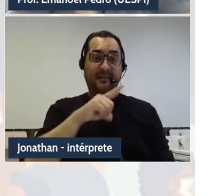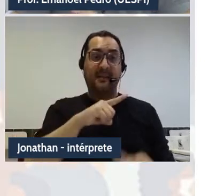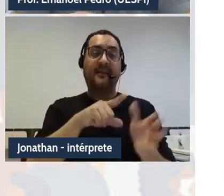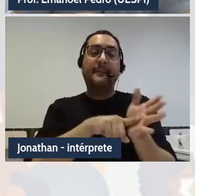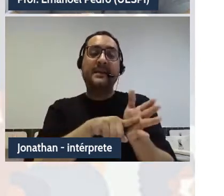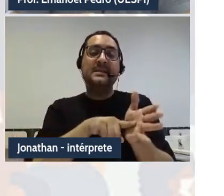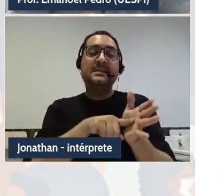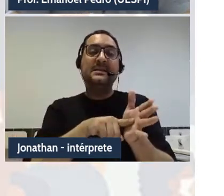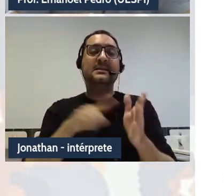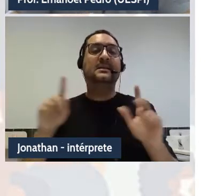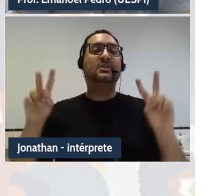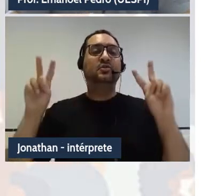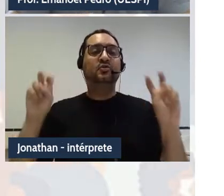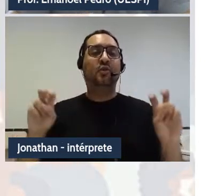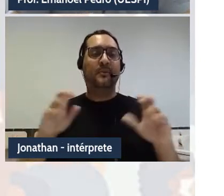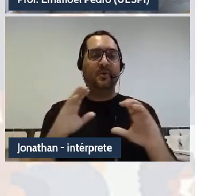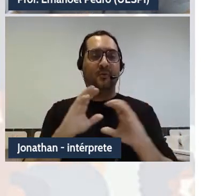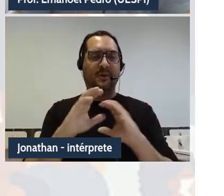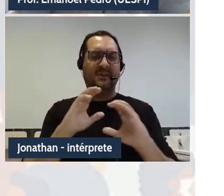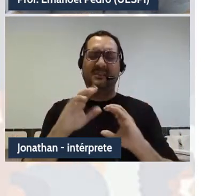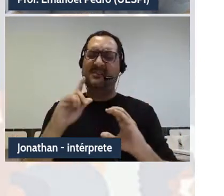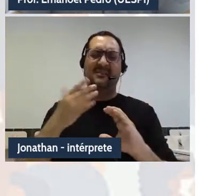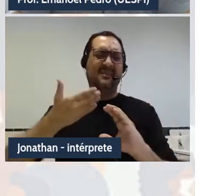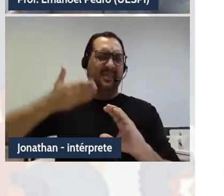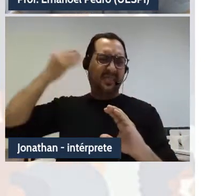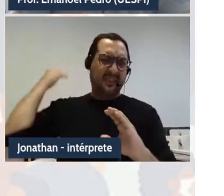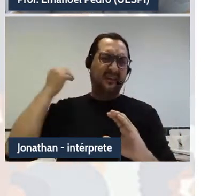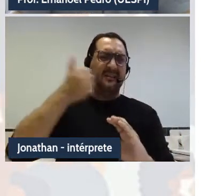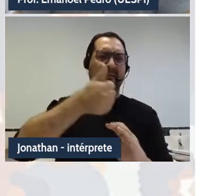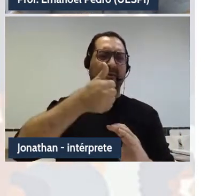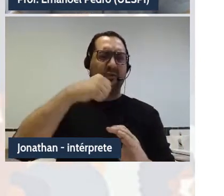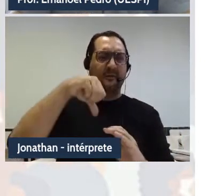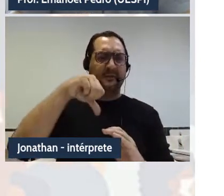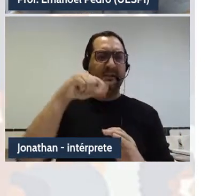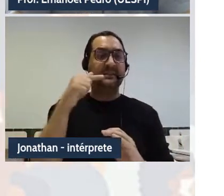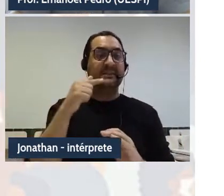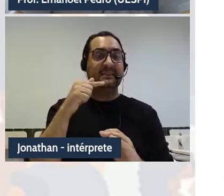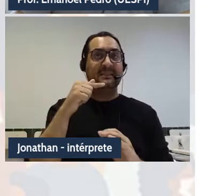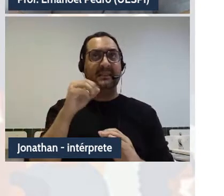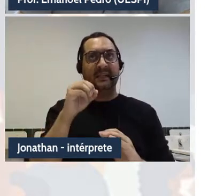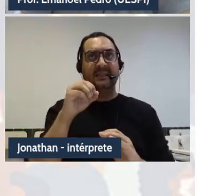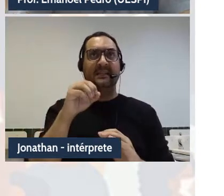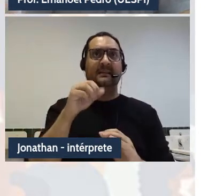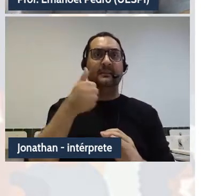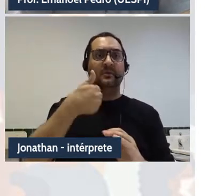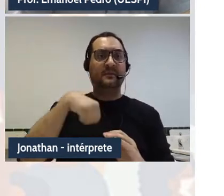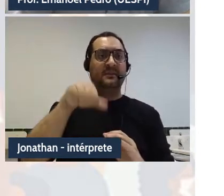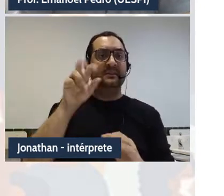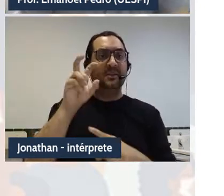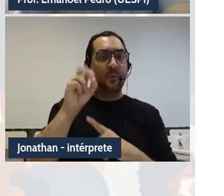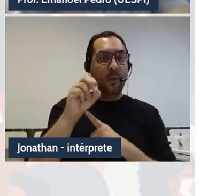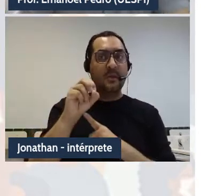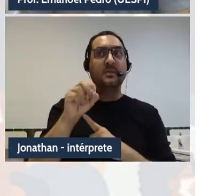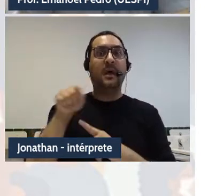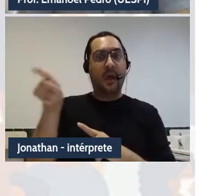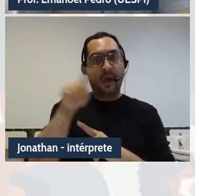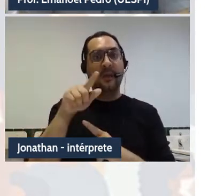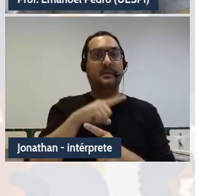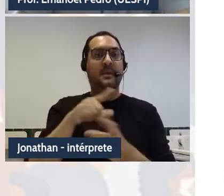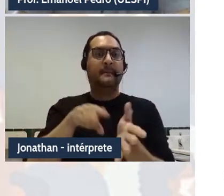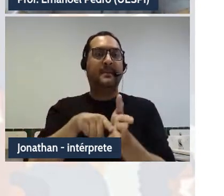desenvolveram desde a década de 50, foram pesquisas que receberam forte investimento